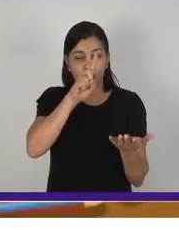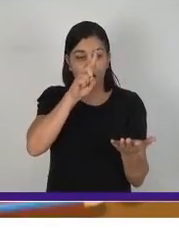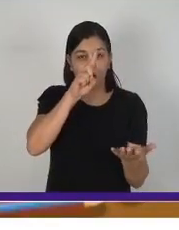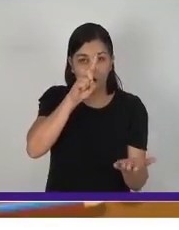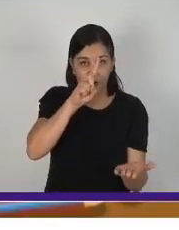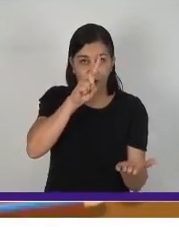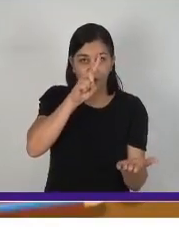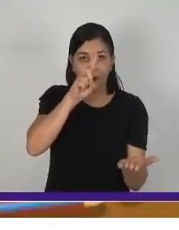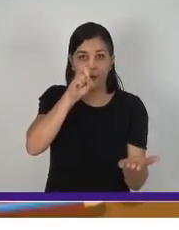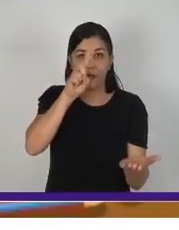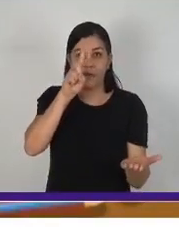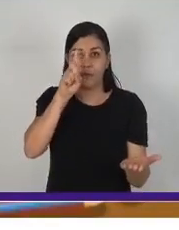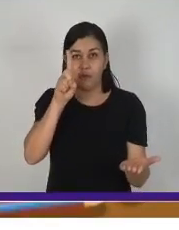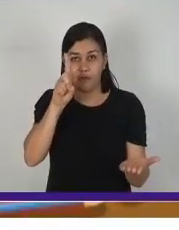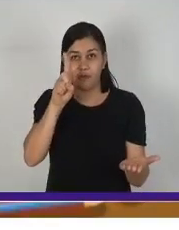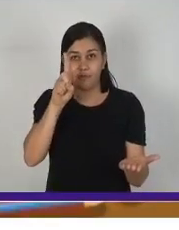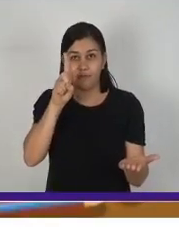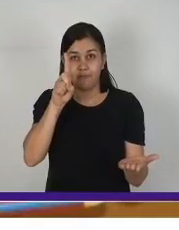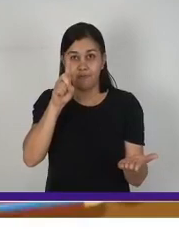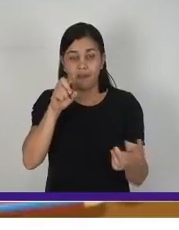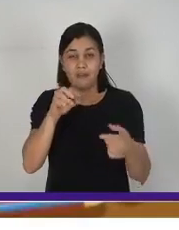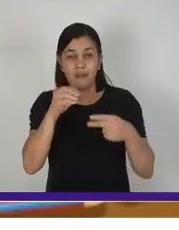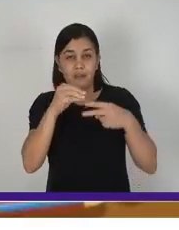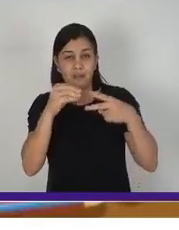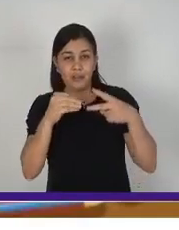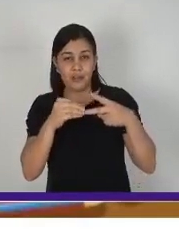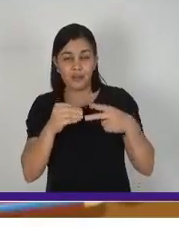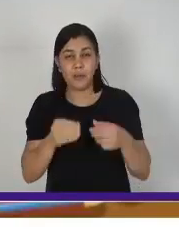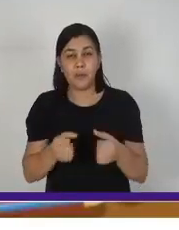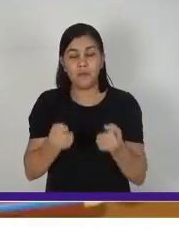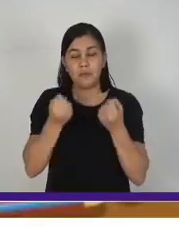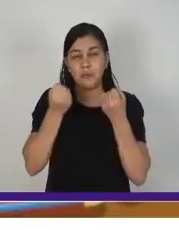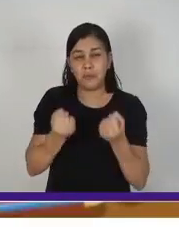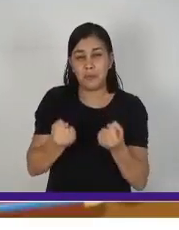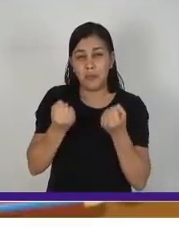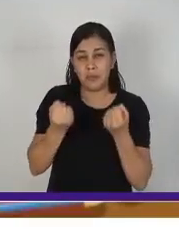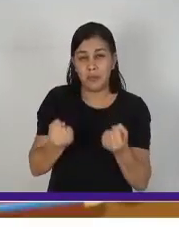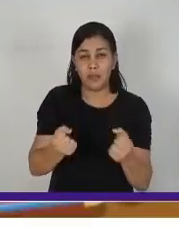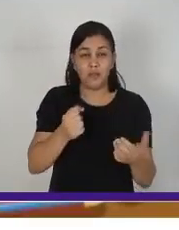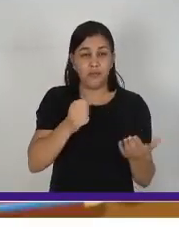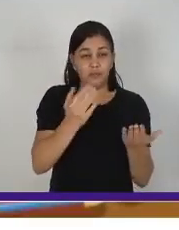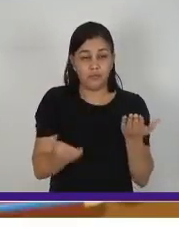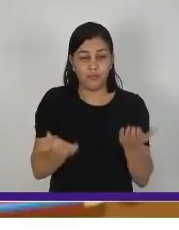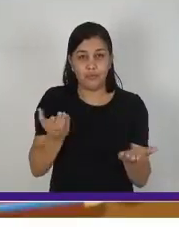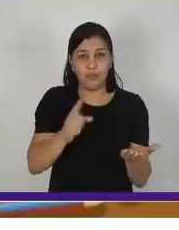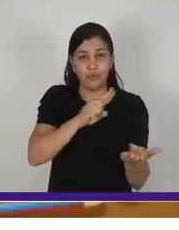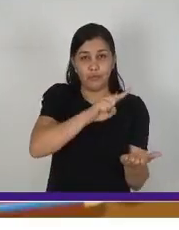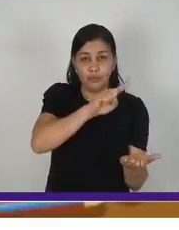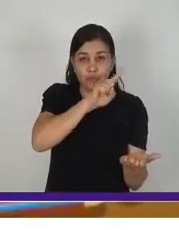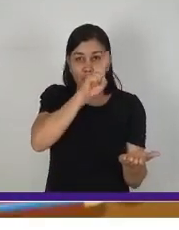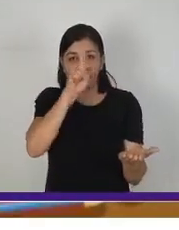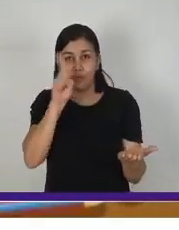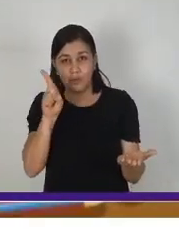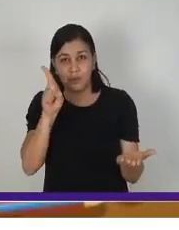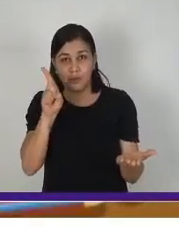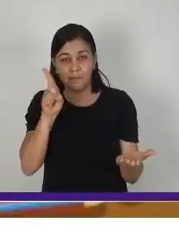cerejas forem, mais a seta vai se mover para a direita. Lift tem muitas cerejas.